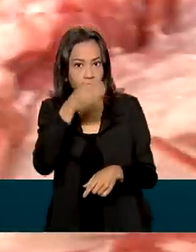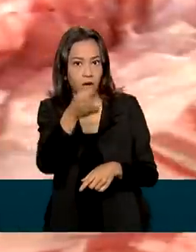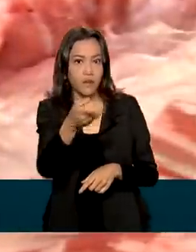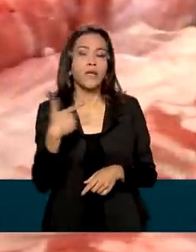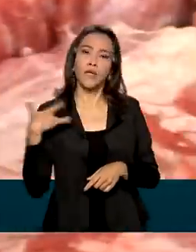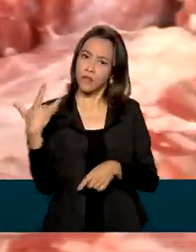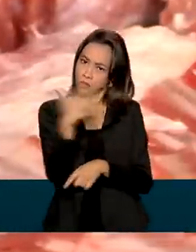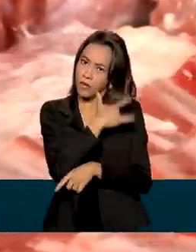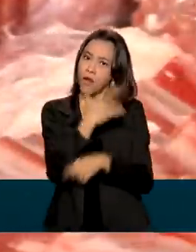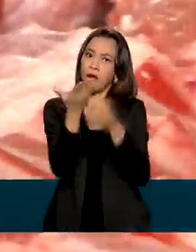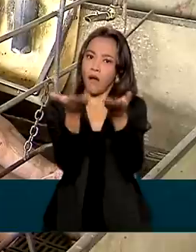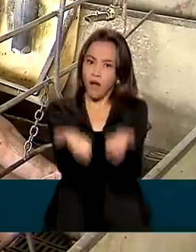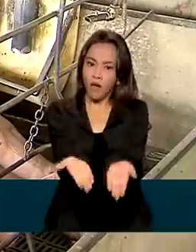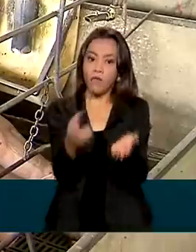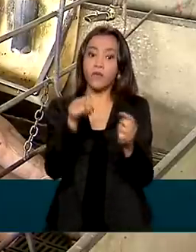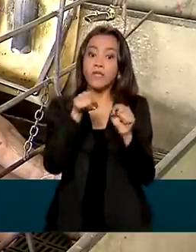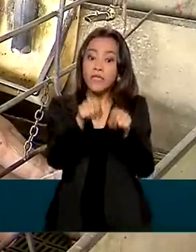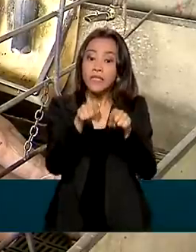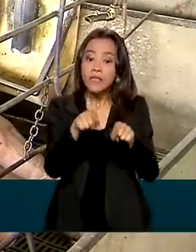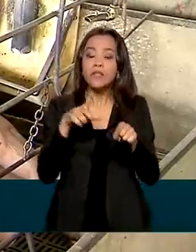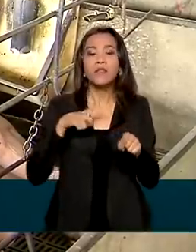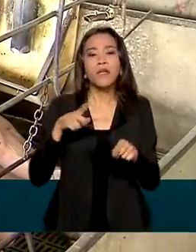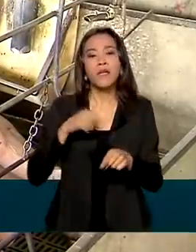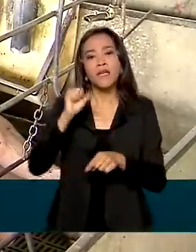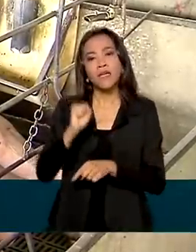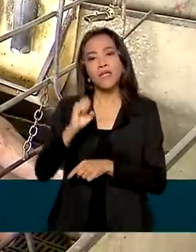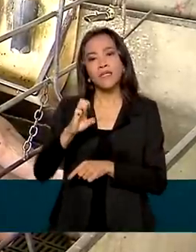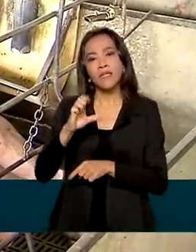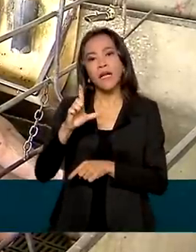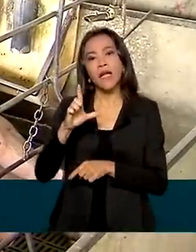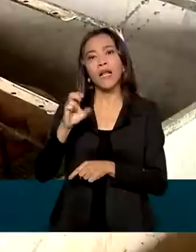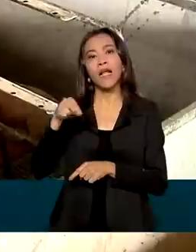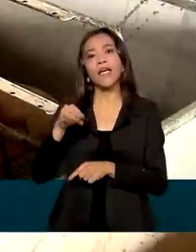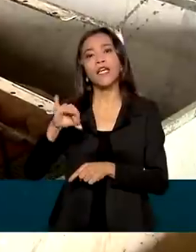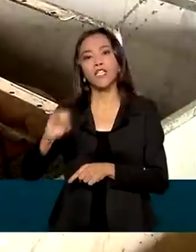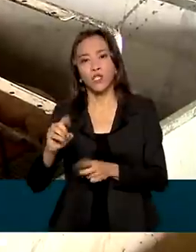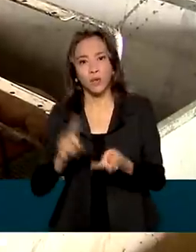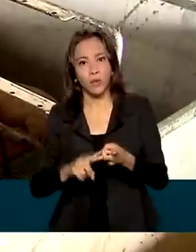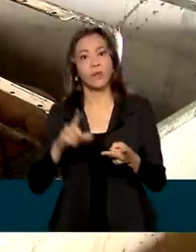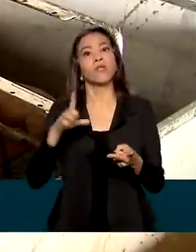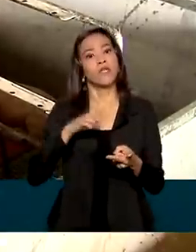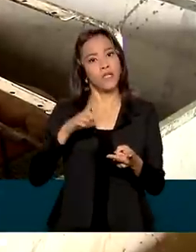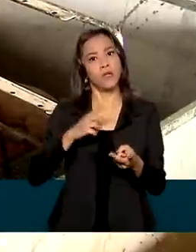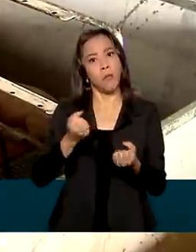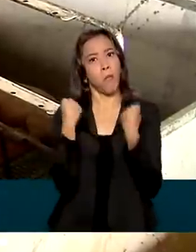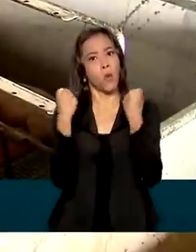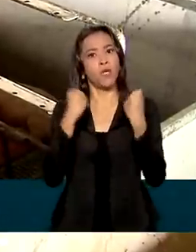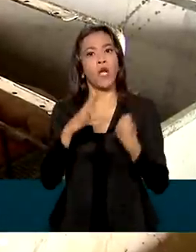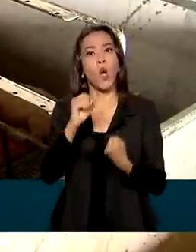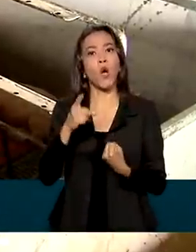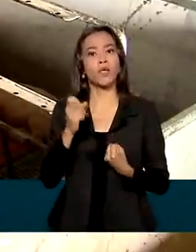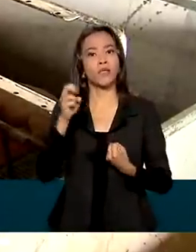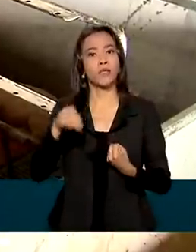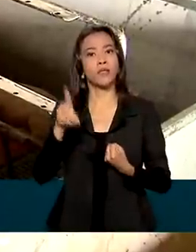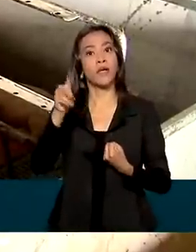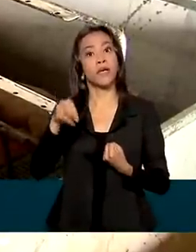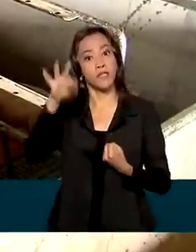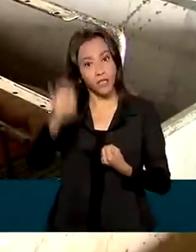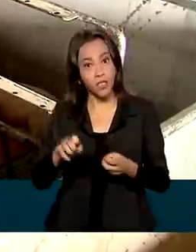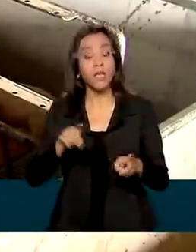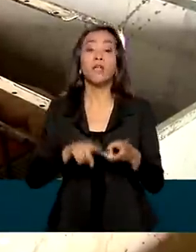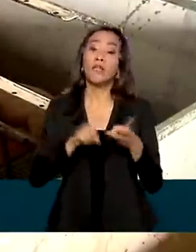é saudável. Fonte de selênio com alto poder antioxidante, vitamina B e contém